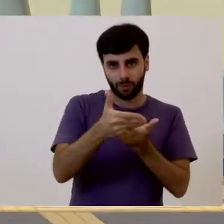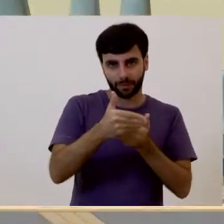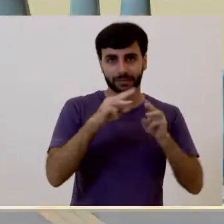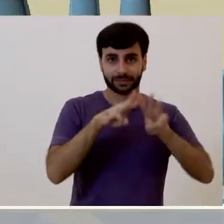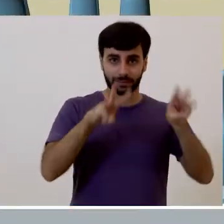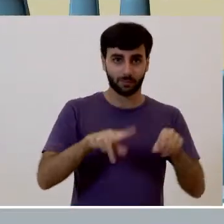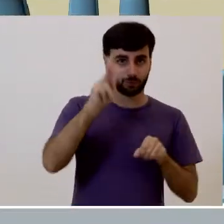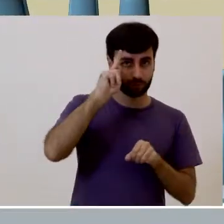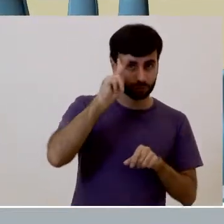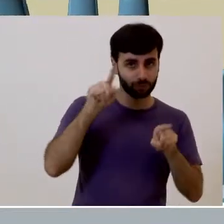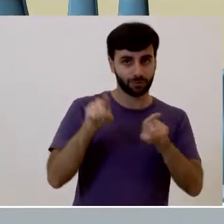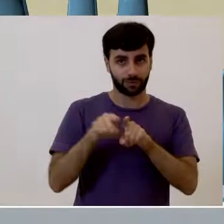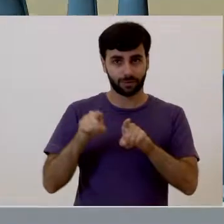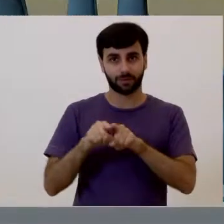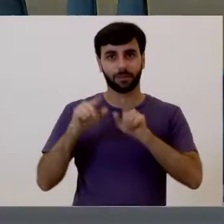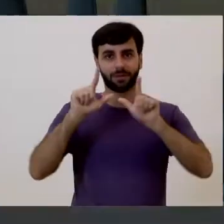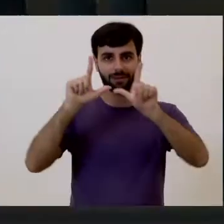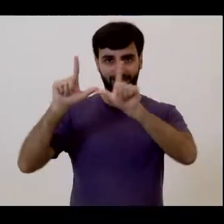Pinacoteca da UFV.